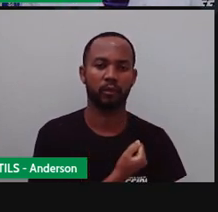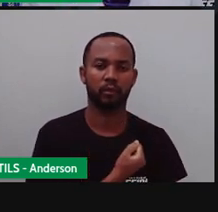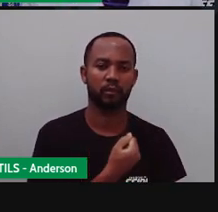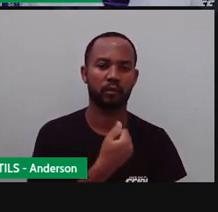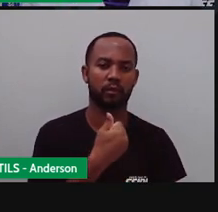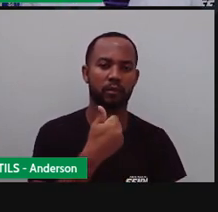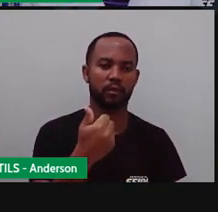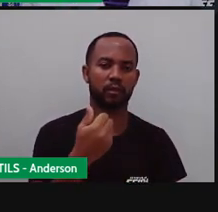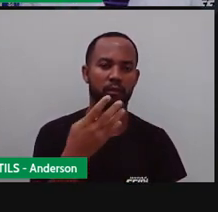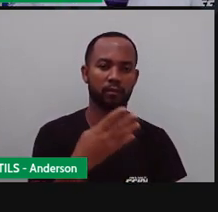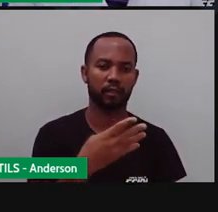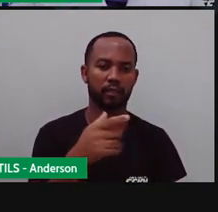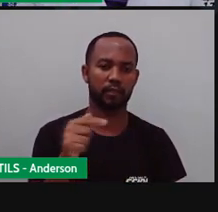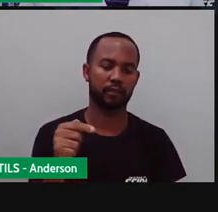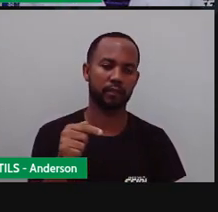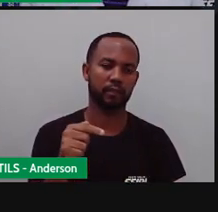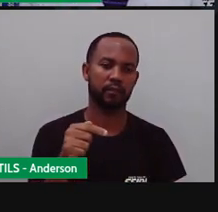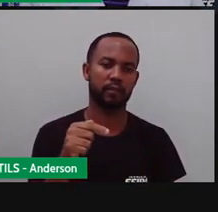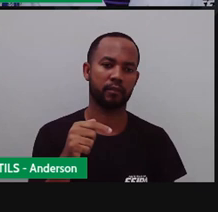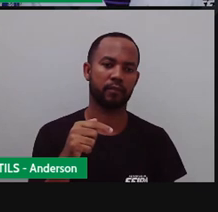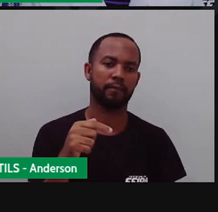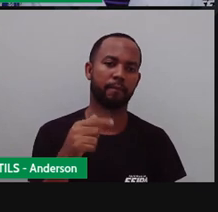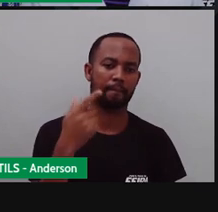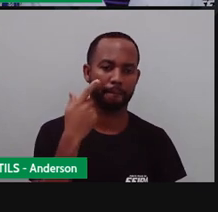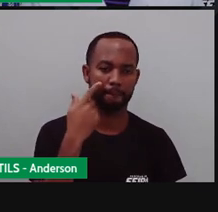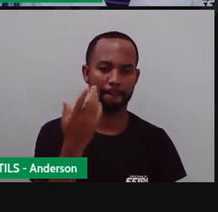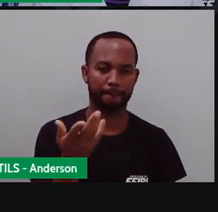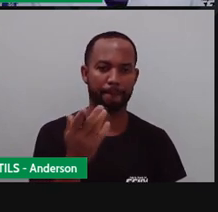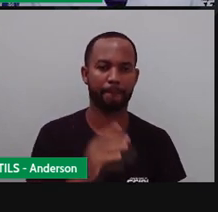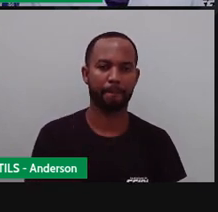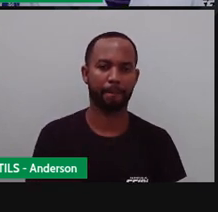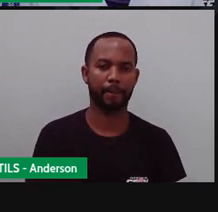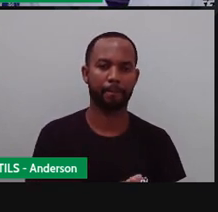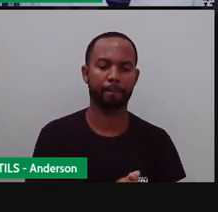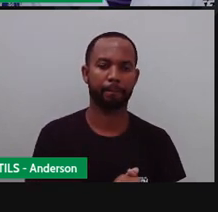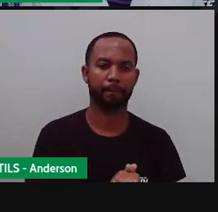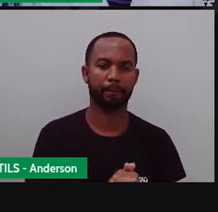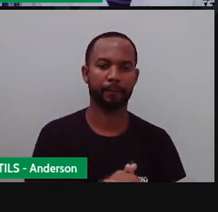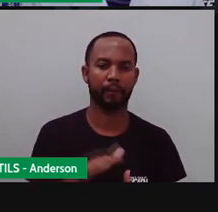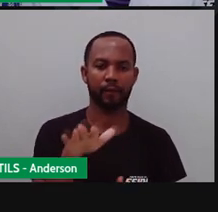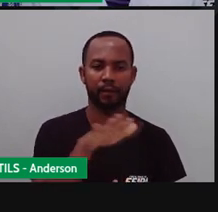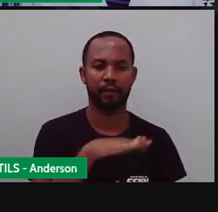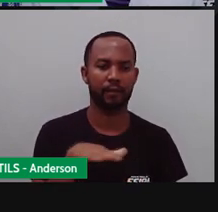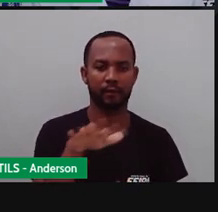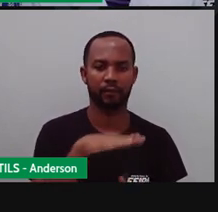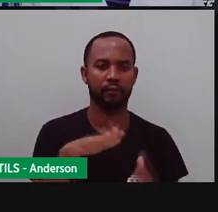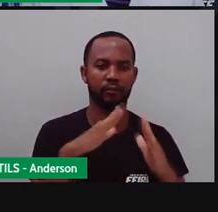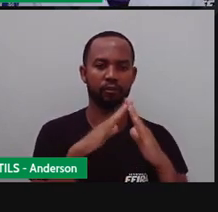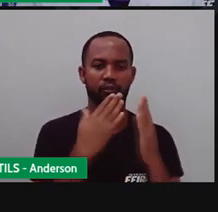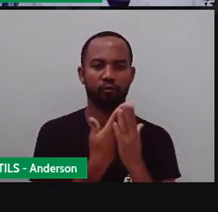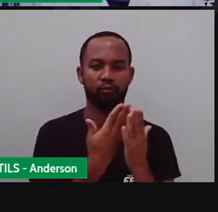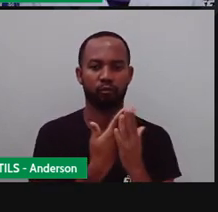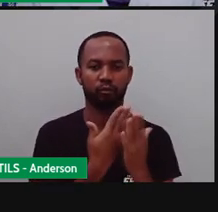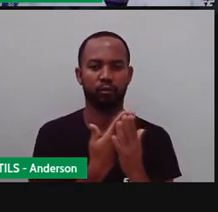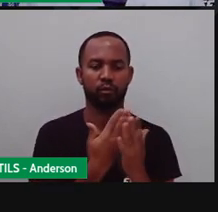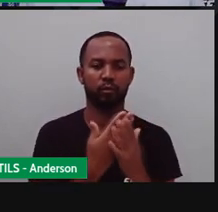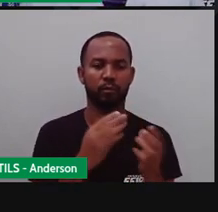29 do mês 7 de 2021. Nossa área de conhecimento interdisciplinar,